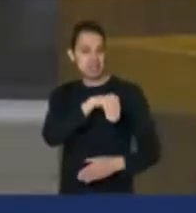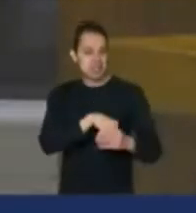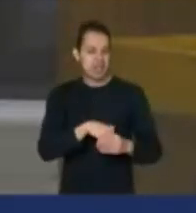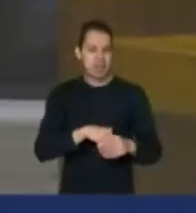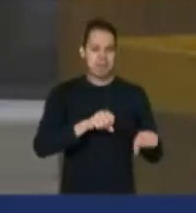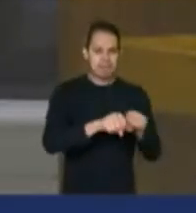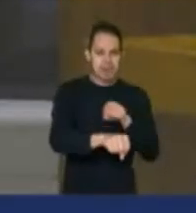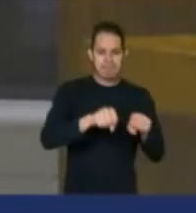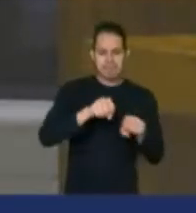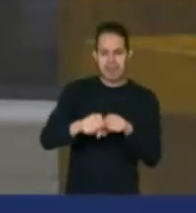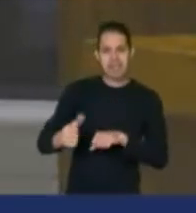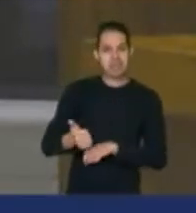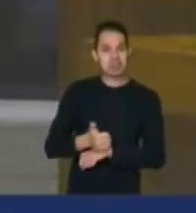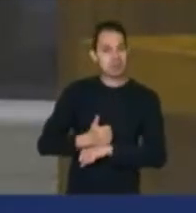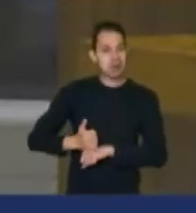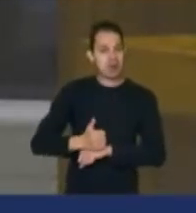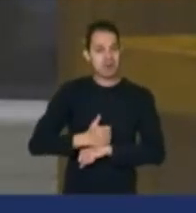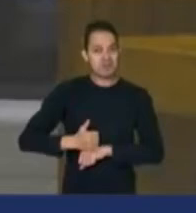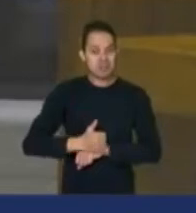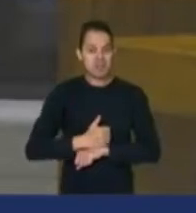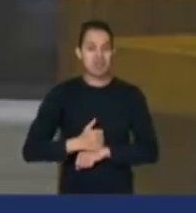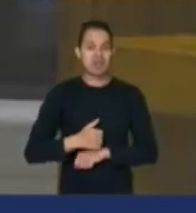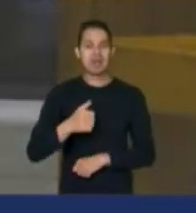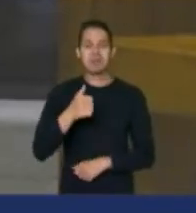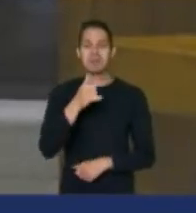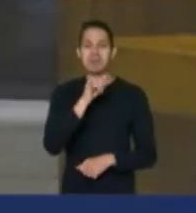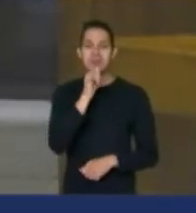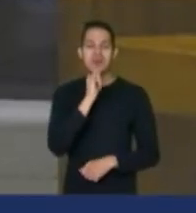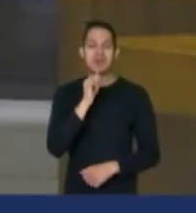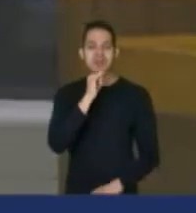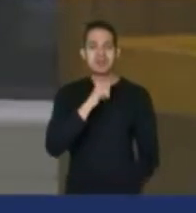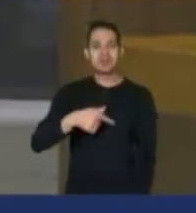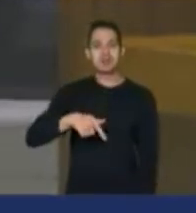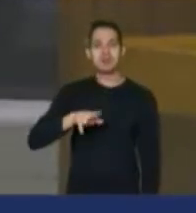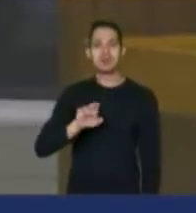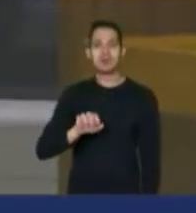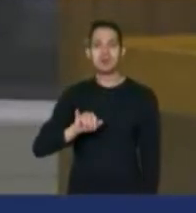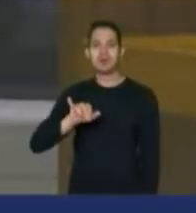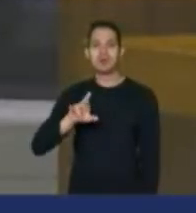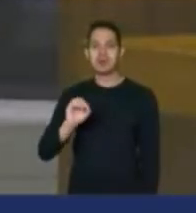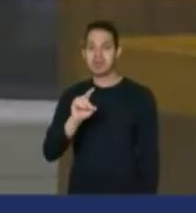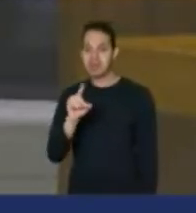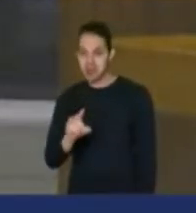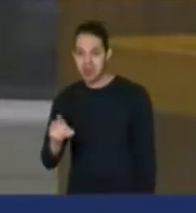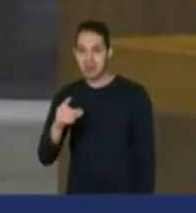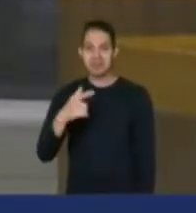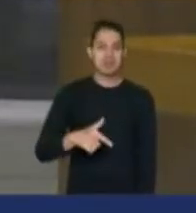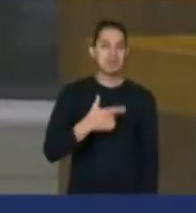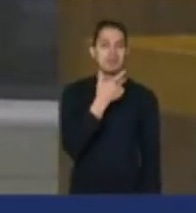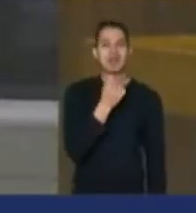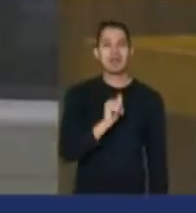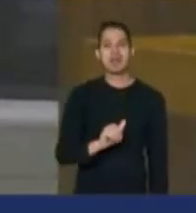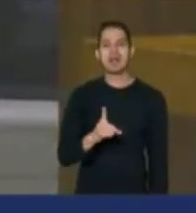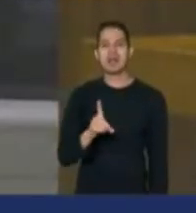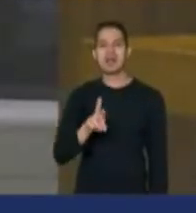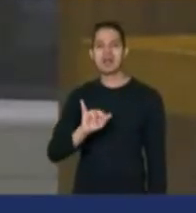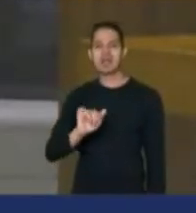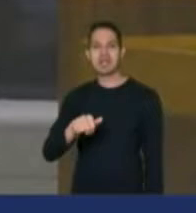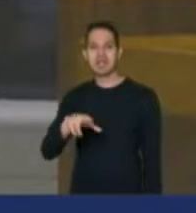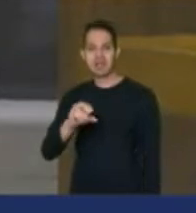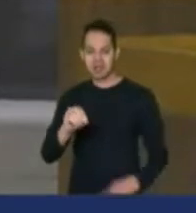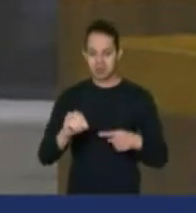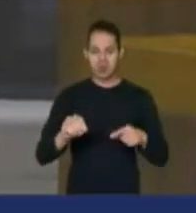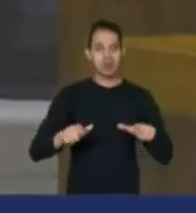profissionais, como o Queiroz, como Adriano Nóbrega, lotados dos gabinetes do Flávio